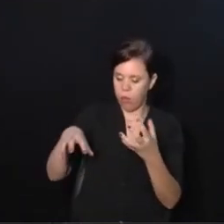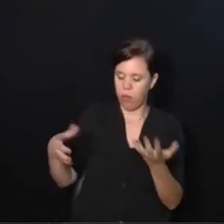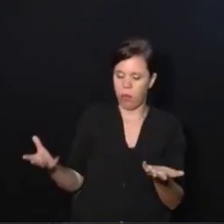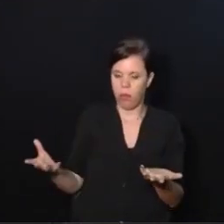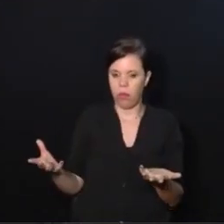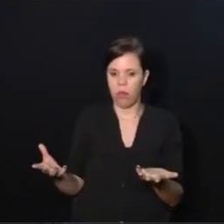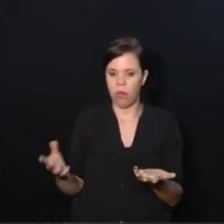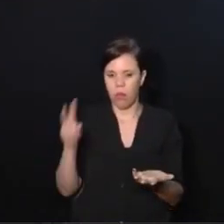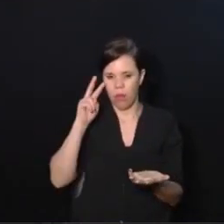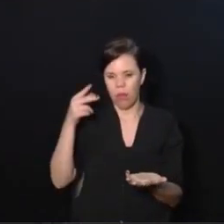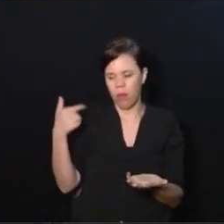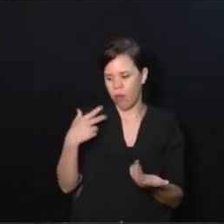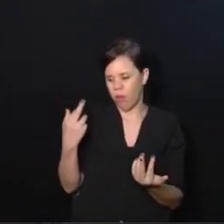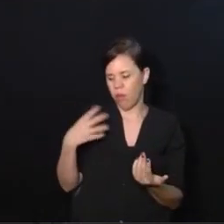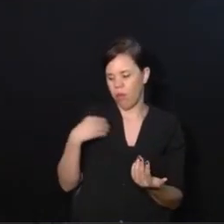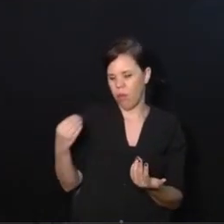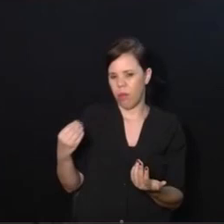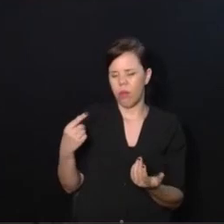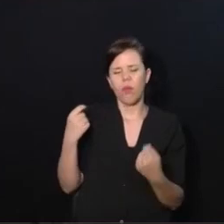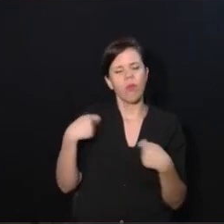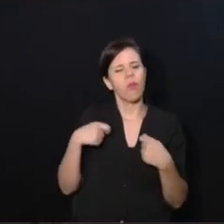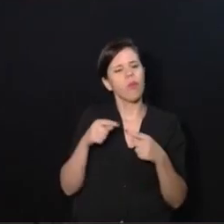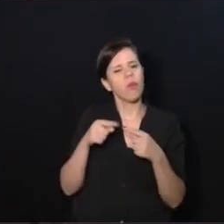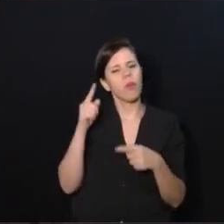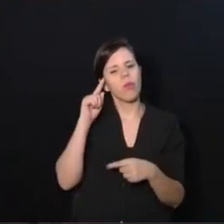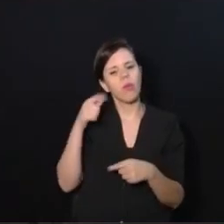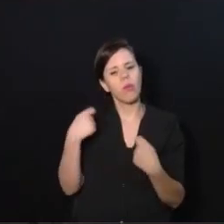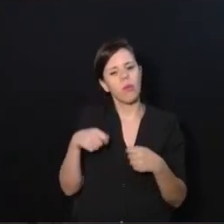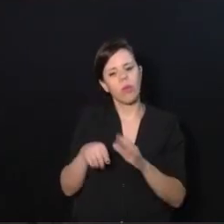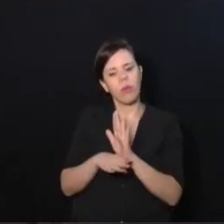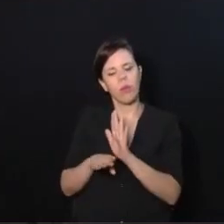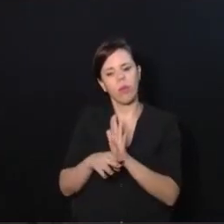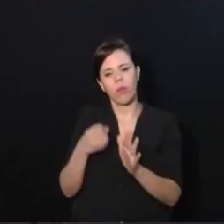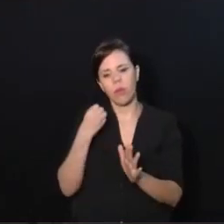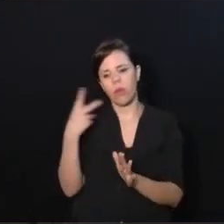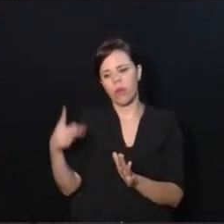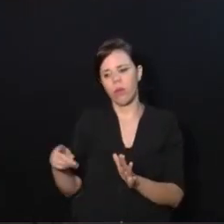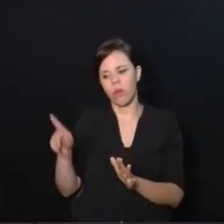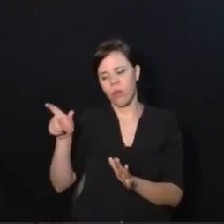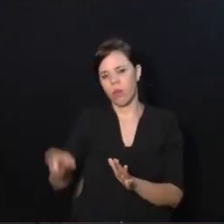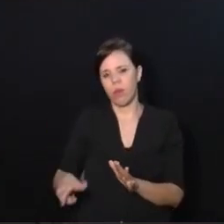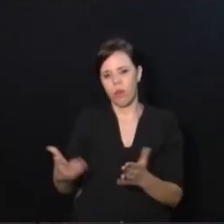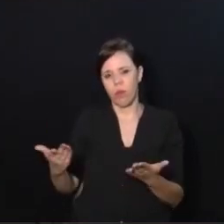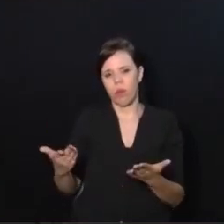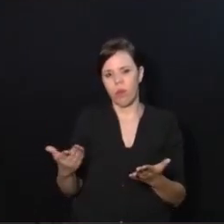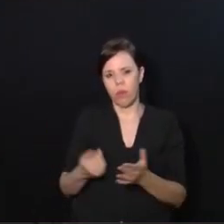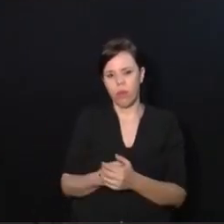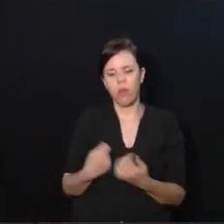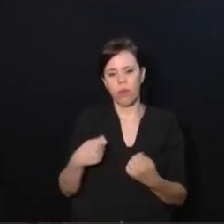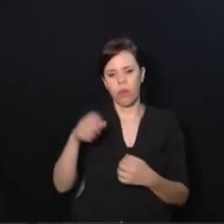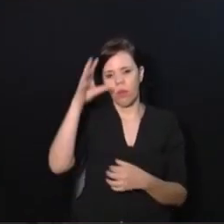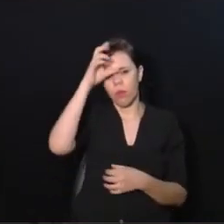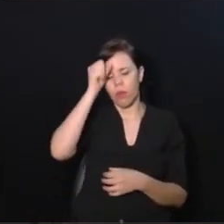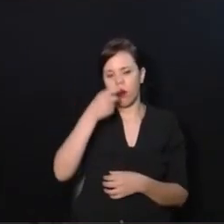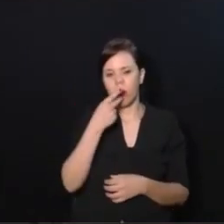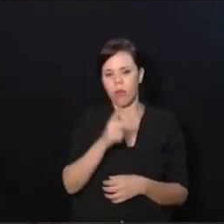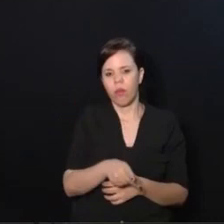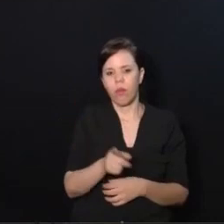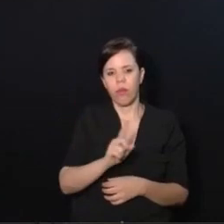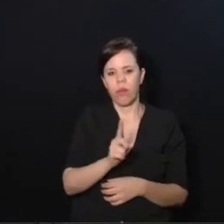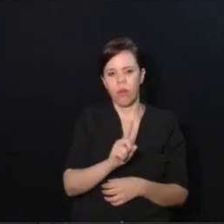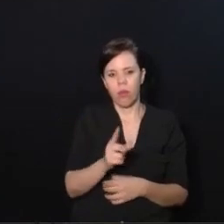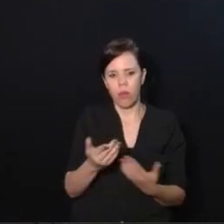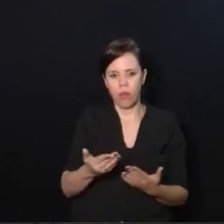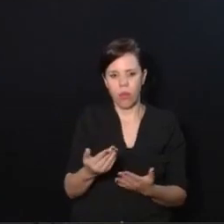a gente tem que pensar no que é necessário, no que é bom para a pessoa. A gente não pode pensar o que é bom hoje. A gente tem que aprender às vezes a dizer um não hoje